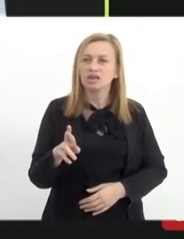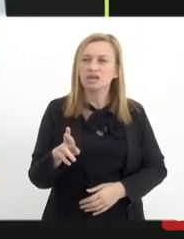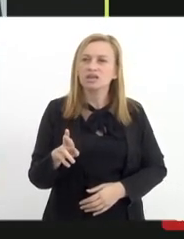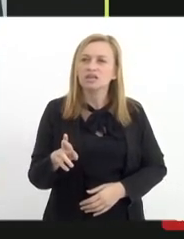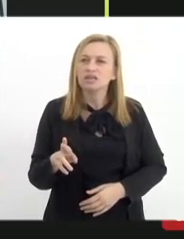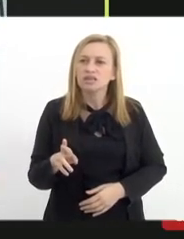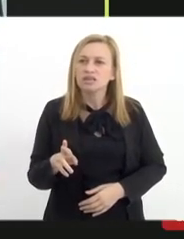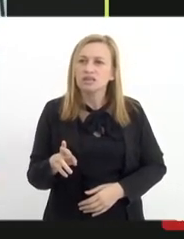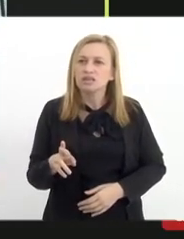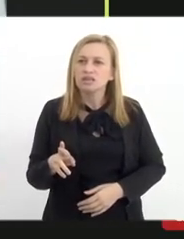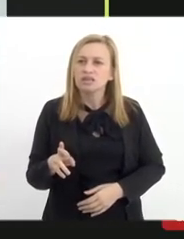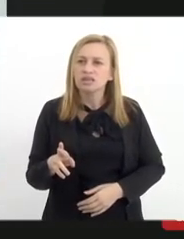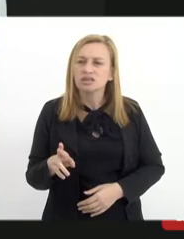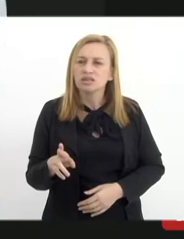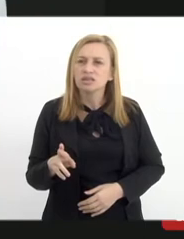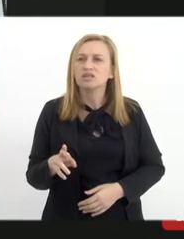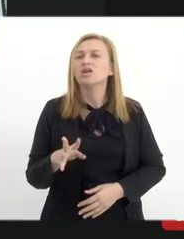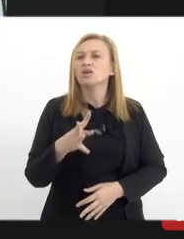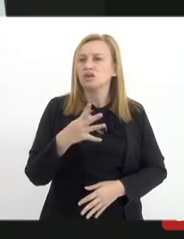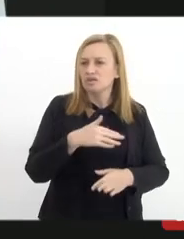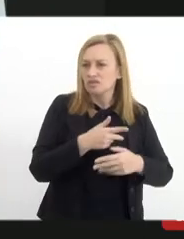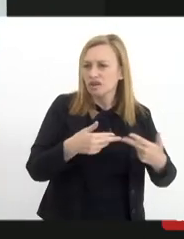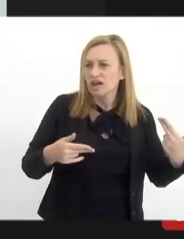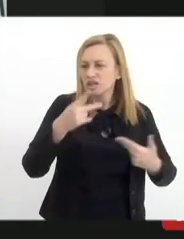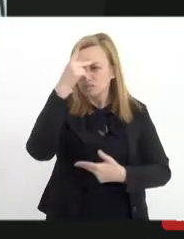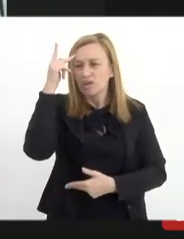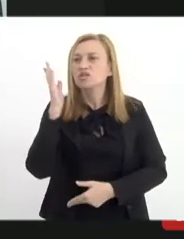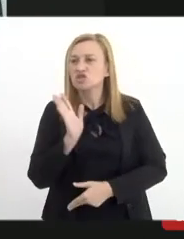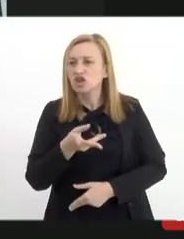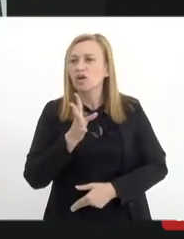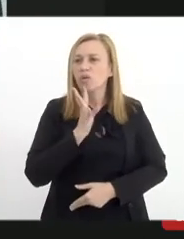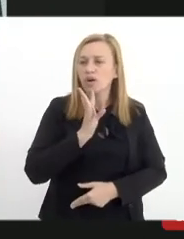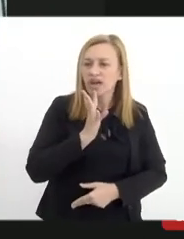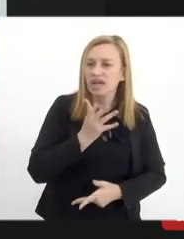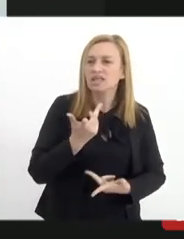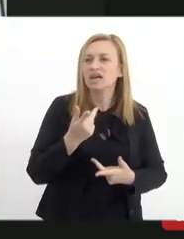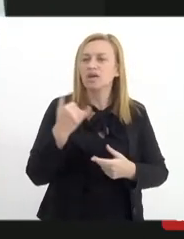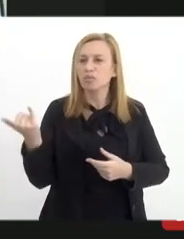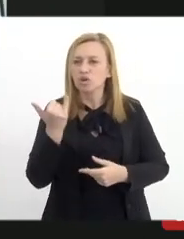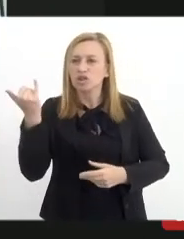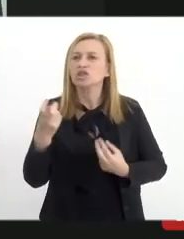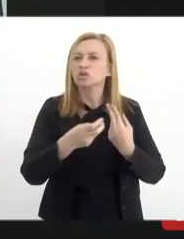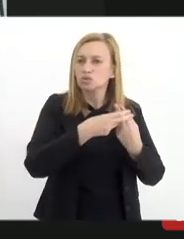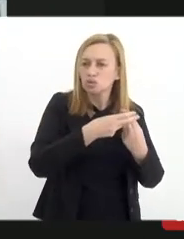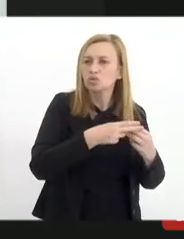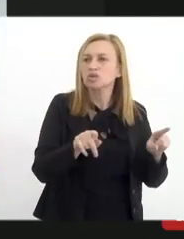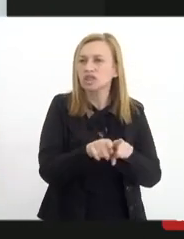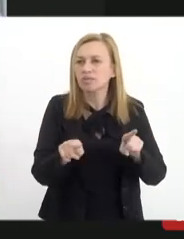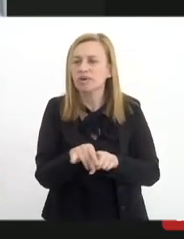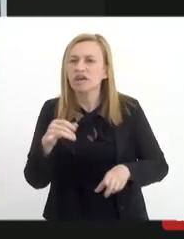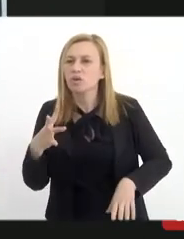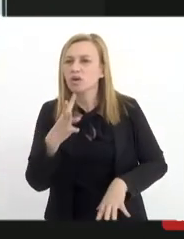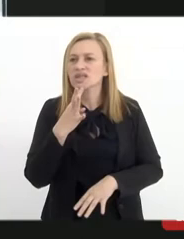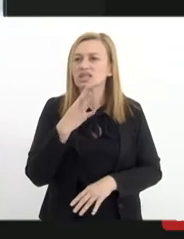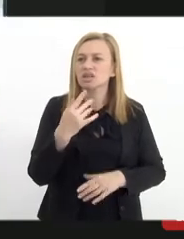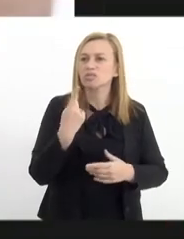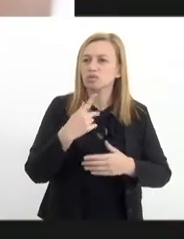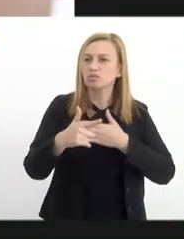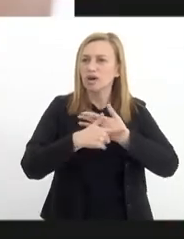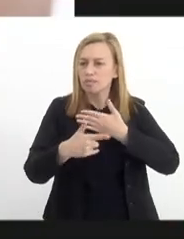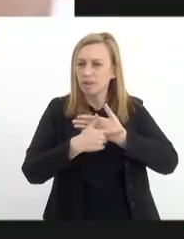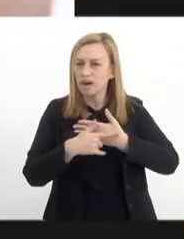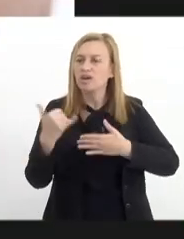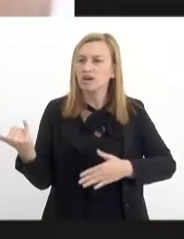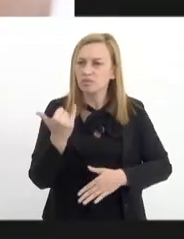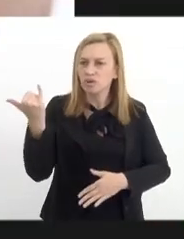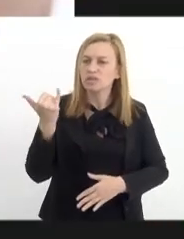a gente já conhece a importância da RAPS, a importância do SUS e reconhecemos também o papel e a importância